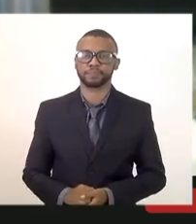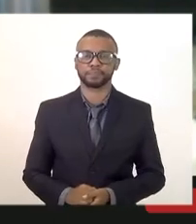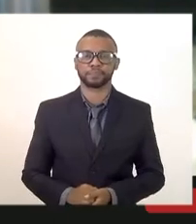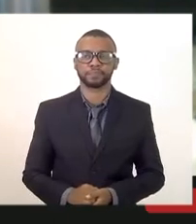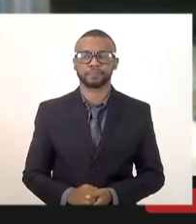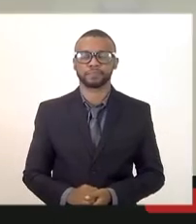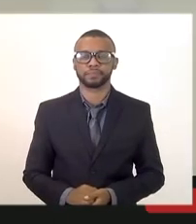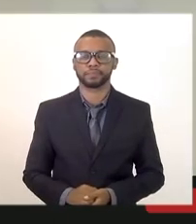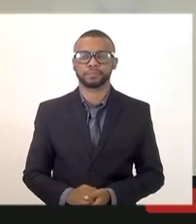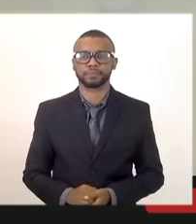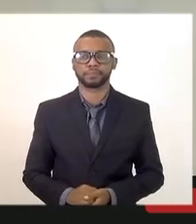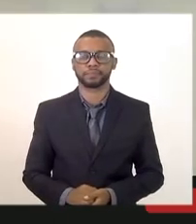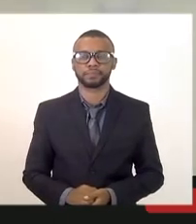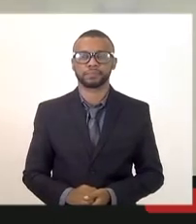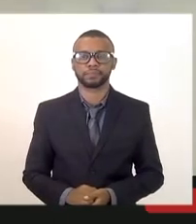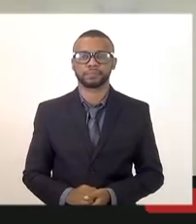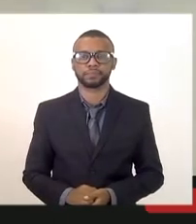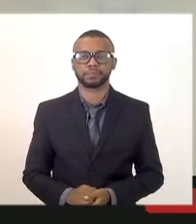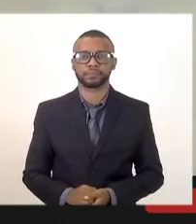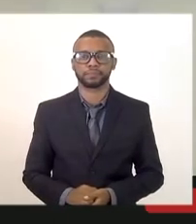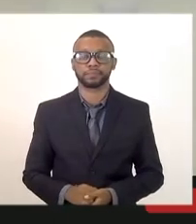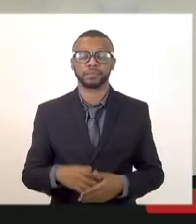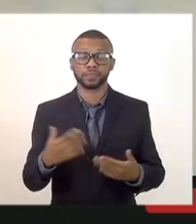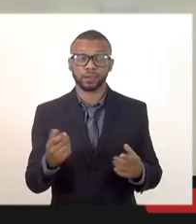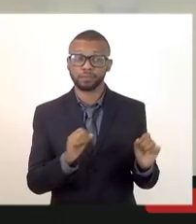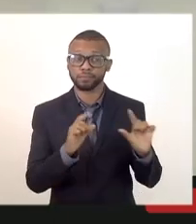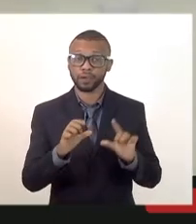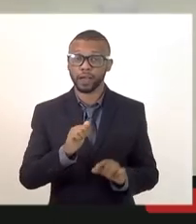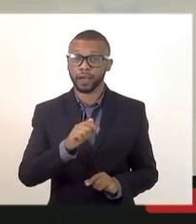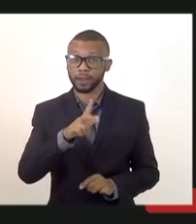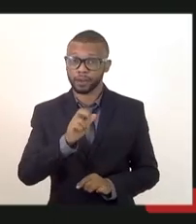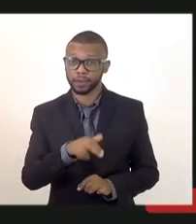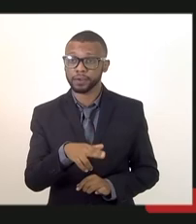o Pérez o Alain na verdade